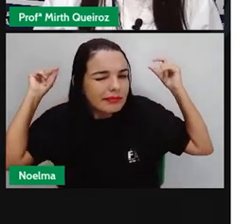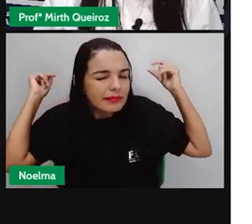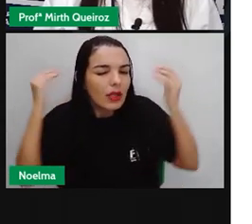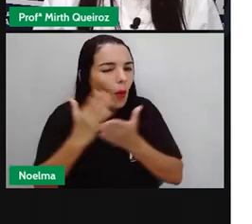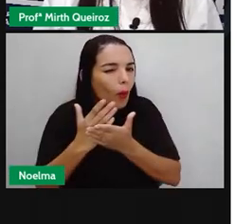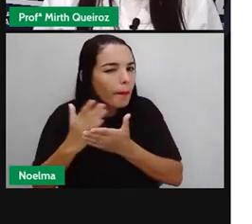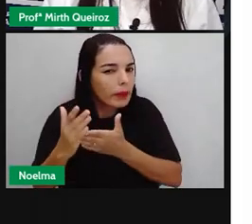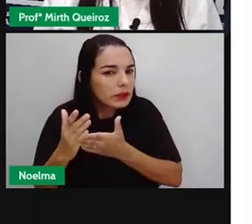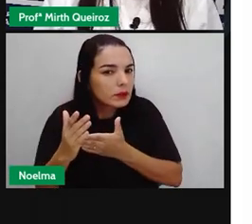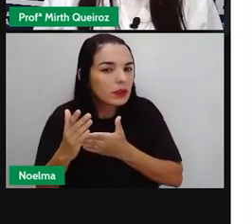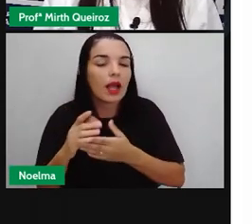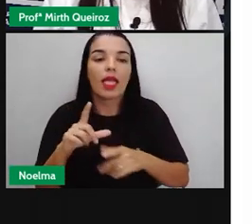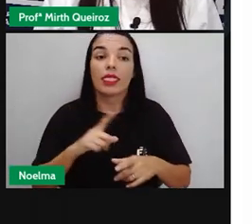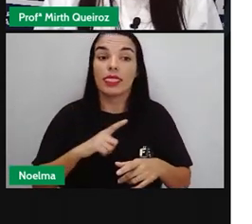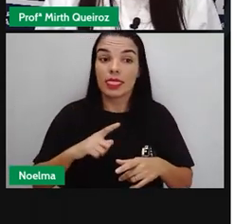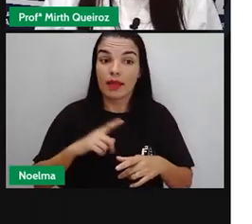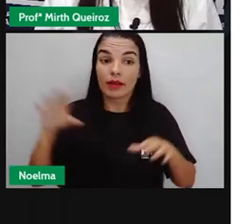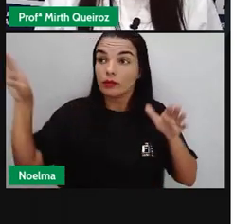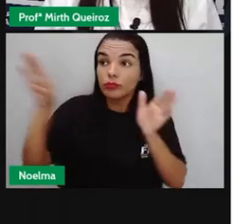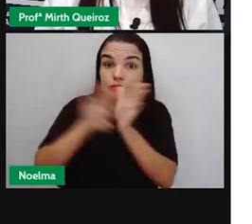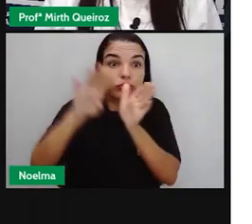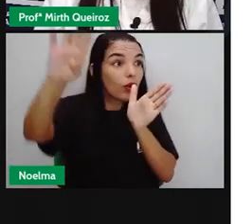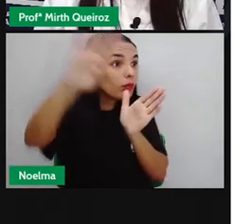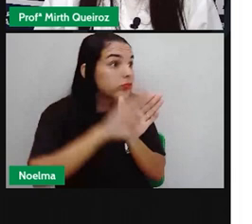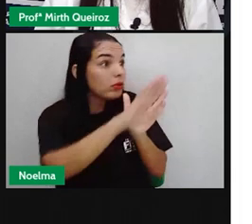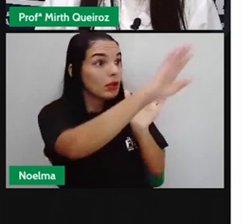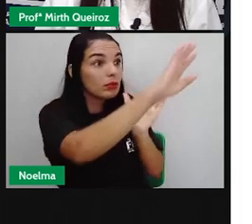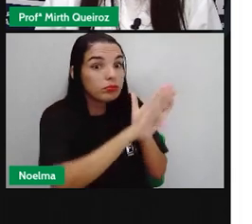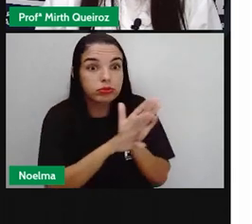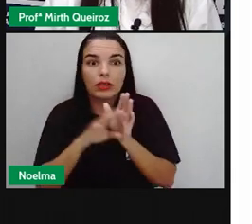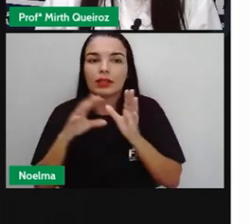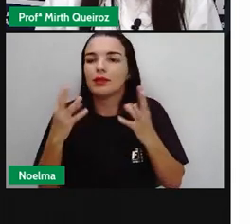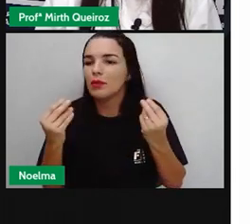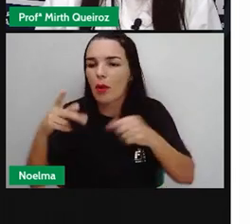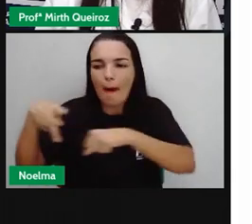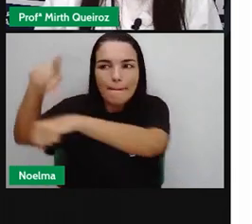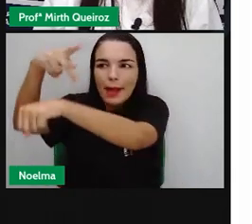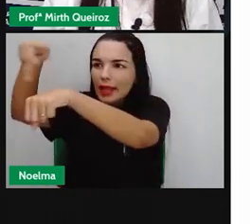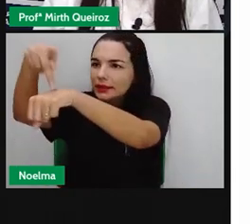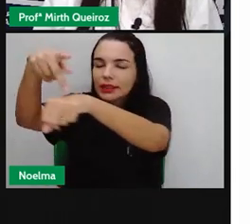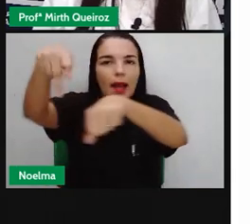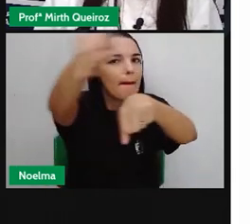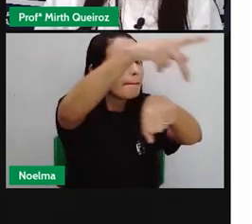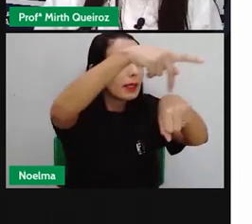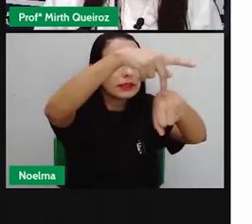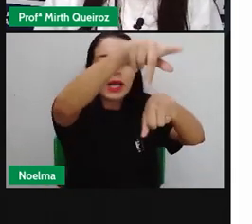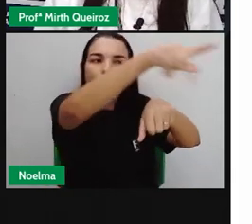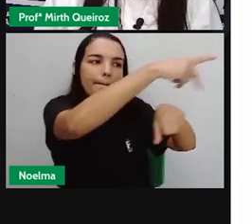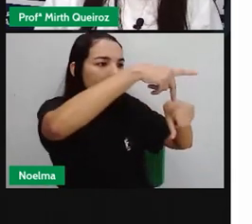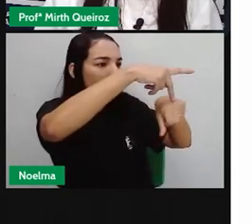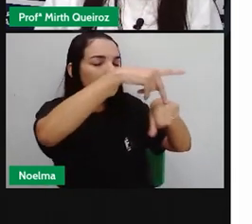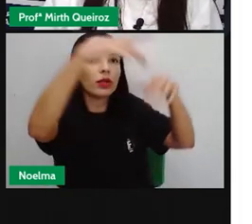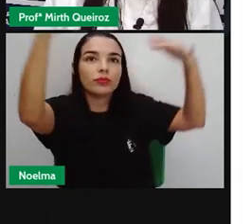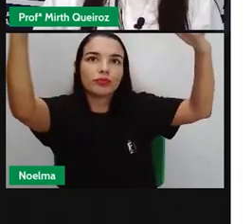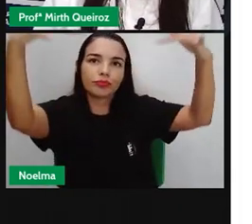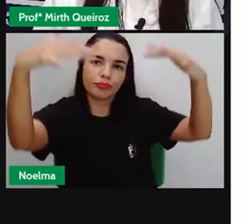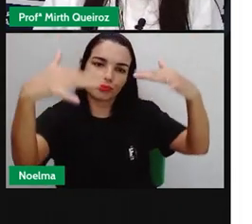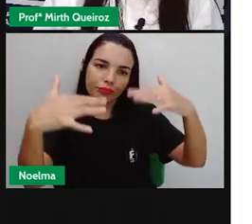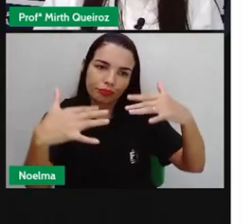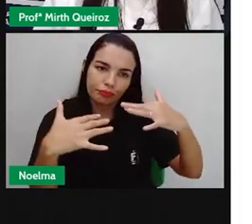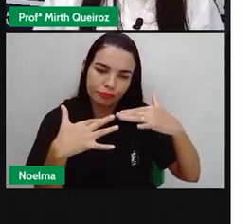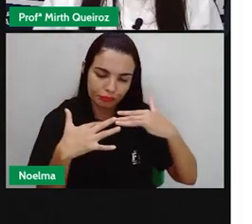imigração, ou seja, a vinda de pessoas de outras partes do mundo para o Brasil, acontecia de forma espontânea.